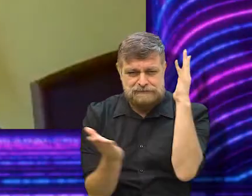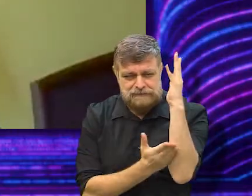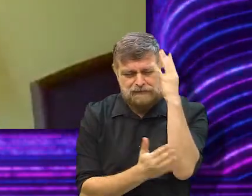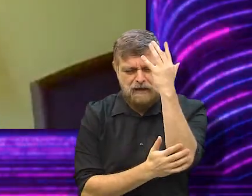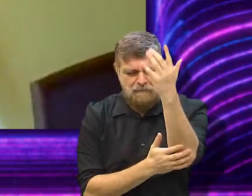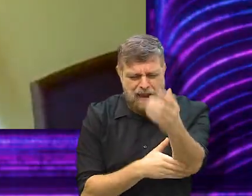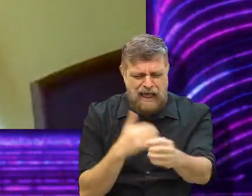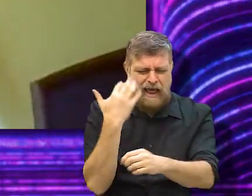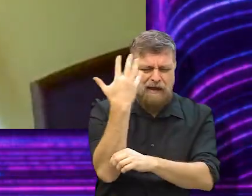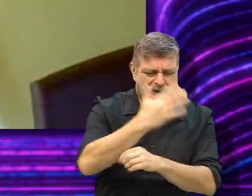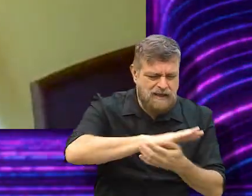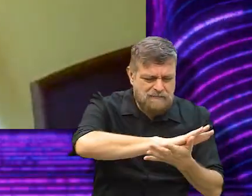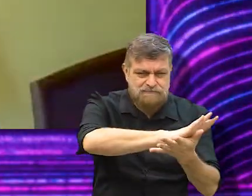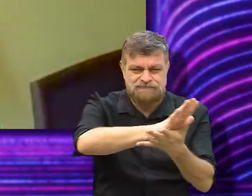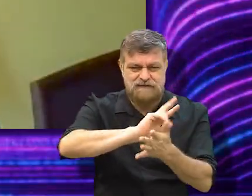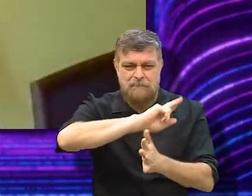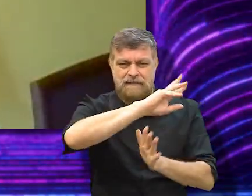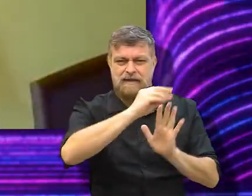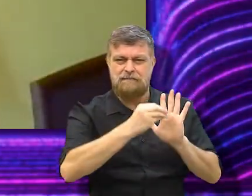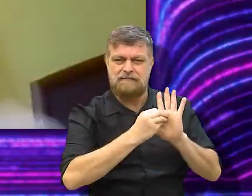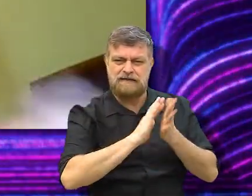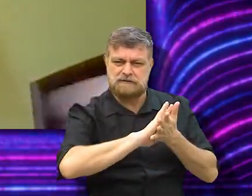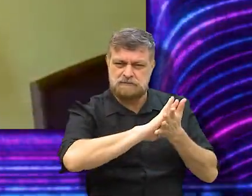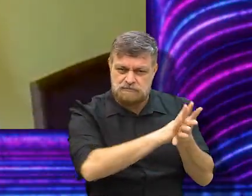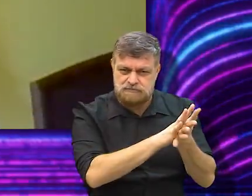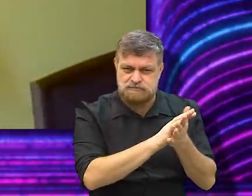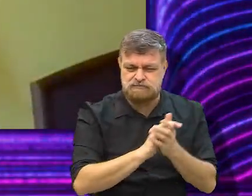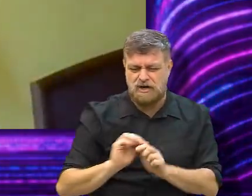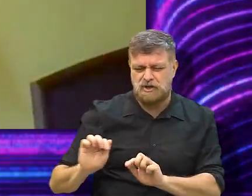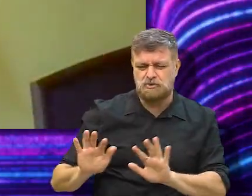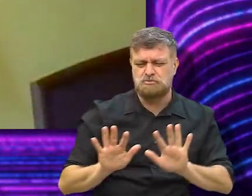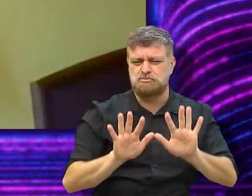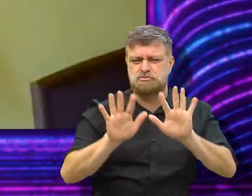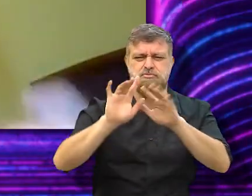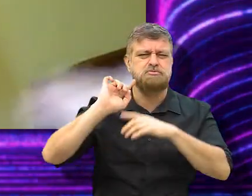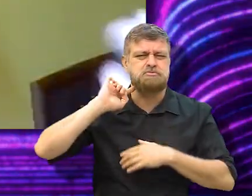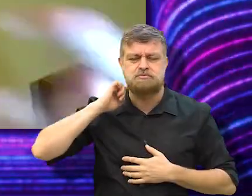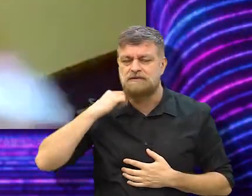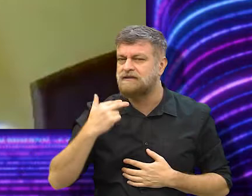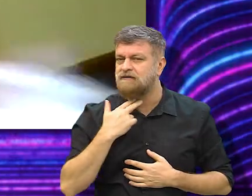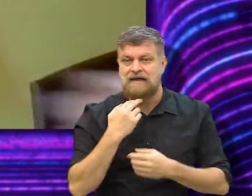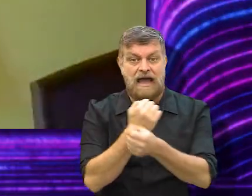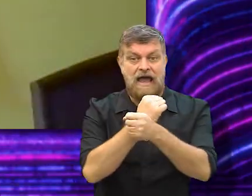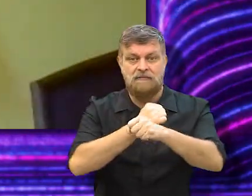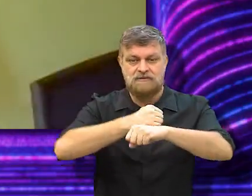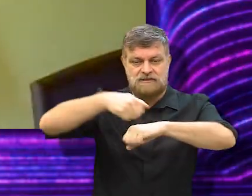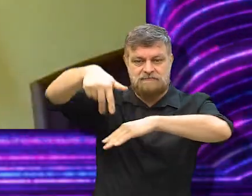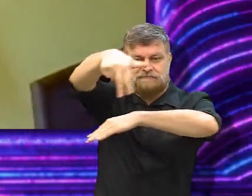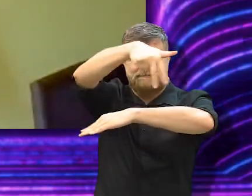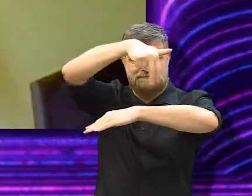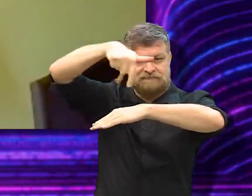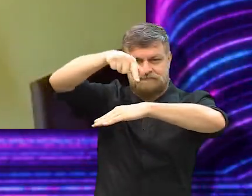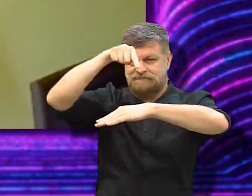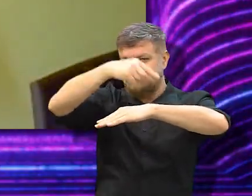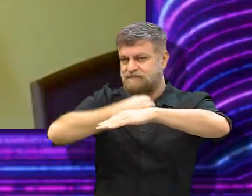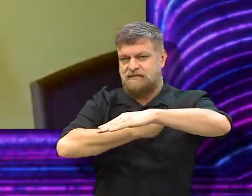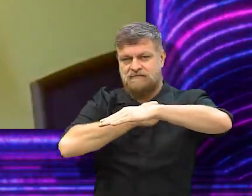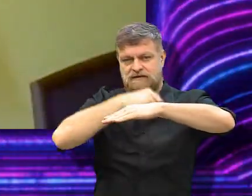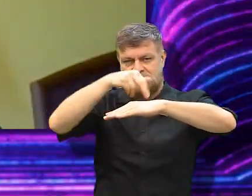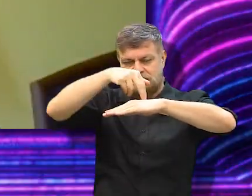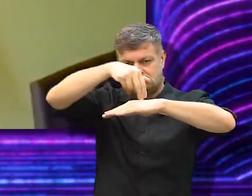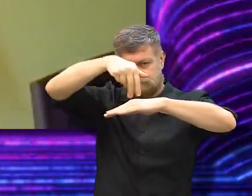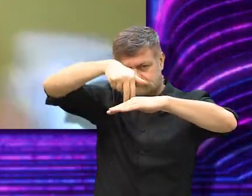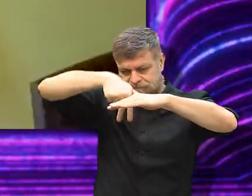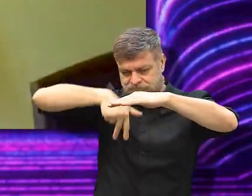gente destruir um pouco as riquezas naturais que a gente tem, poluição do ar e tudo, não seria mais possível morar na superfície da terra.